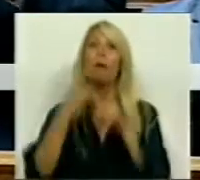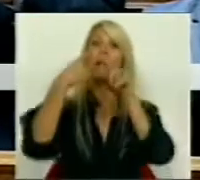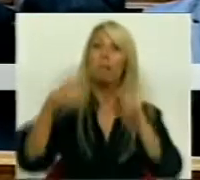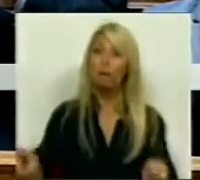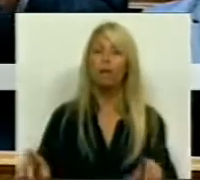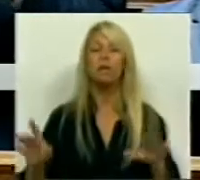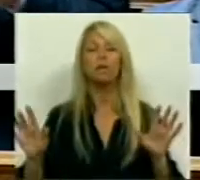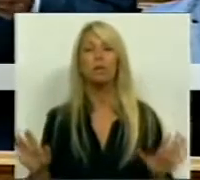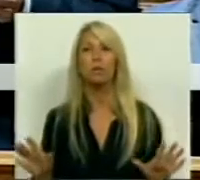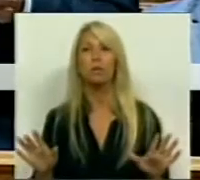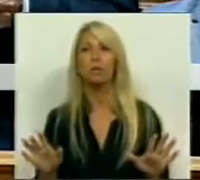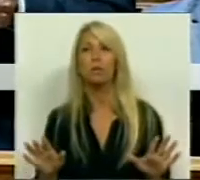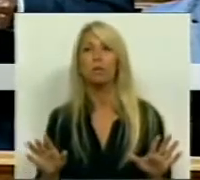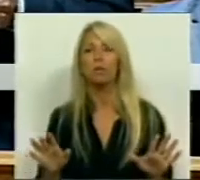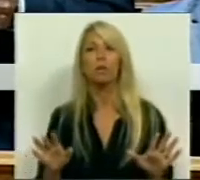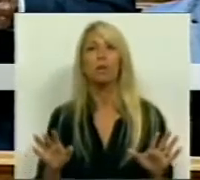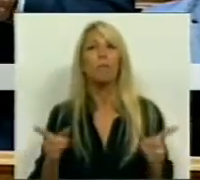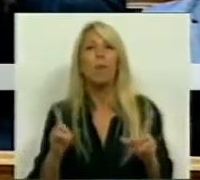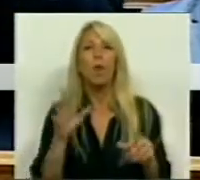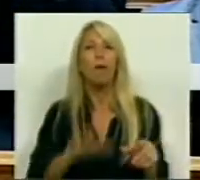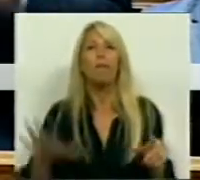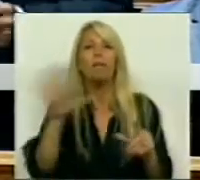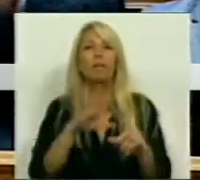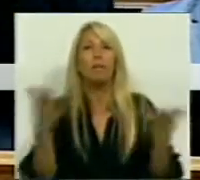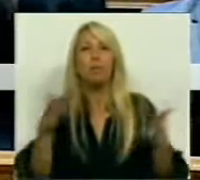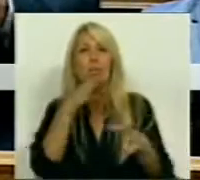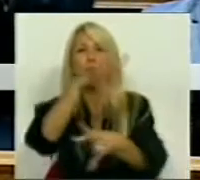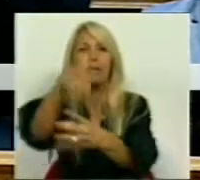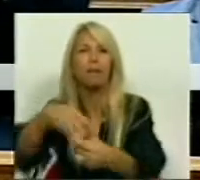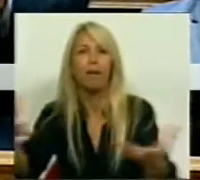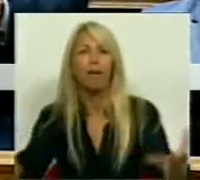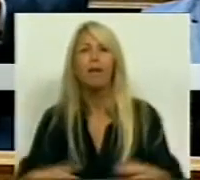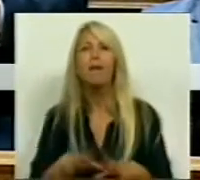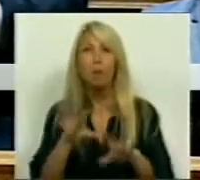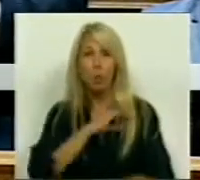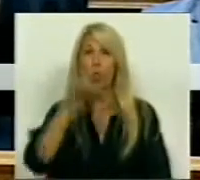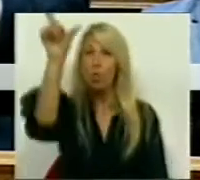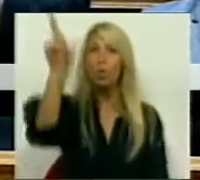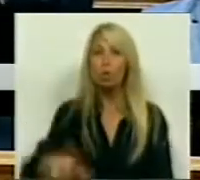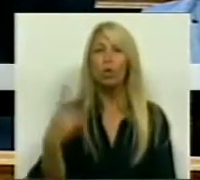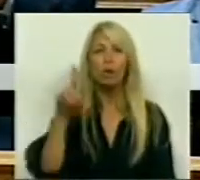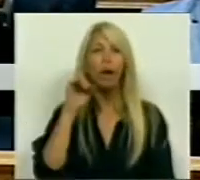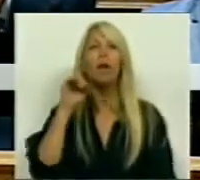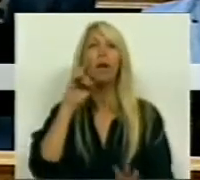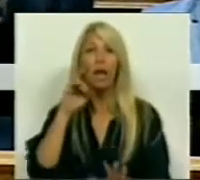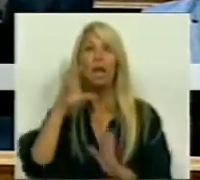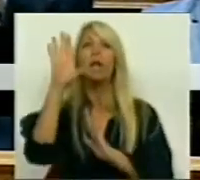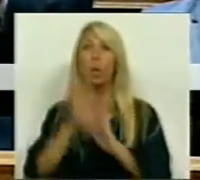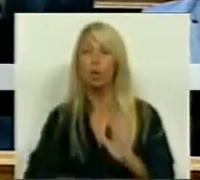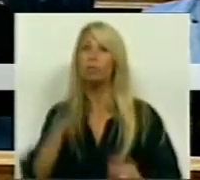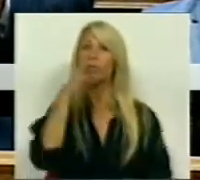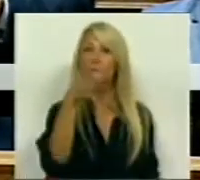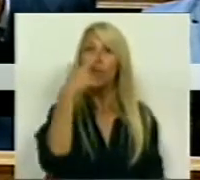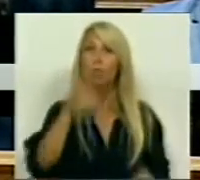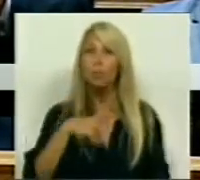se tratar de um caso com contornos de polícia, o Sr. está em condições de garantir que os portugueses não vão ser chamados de novo